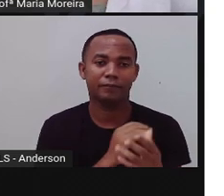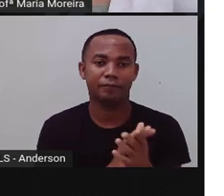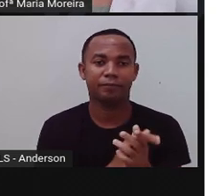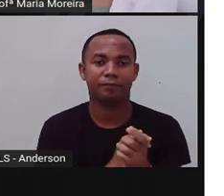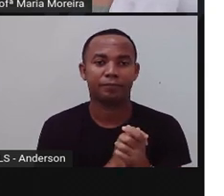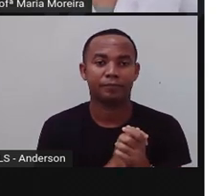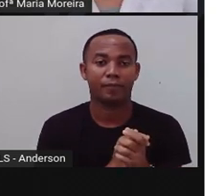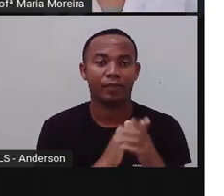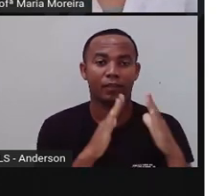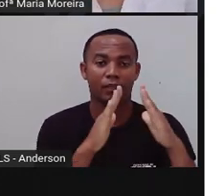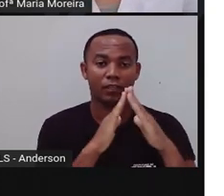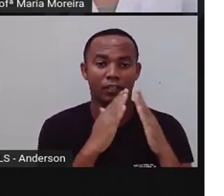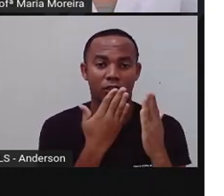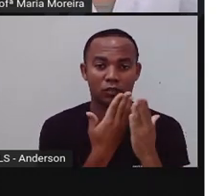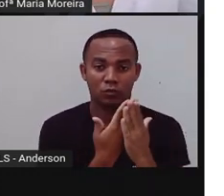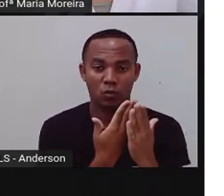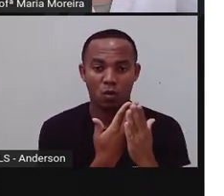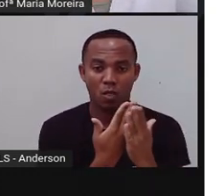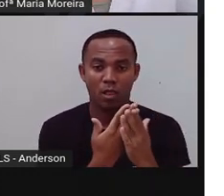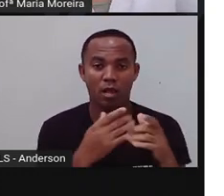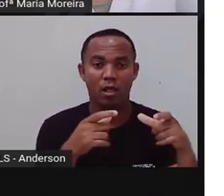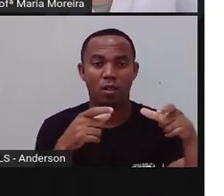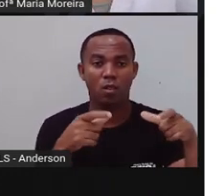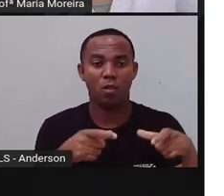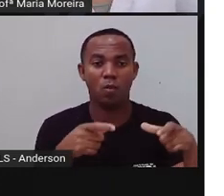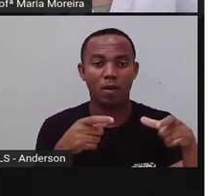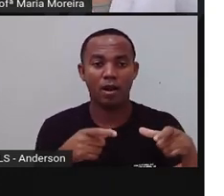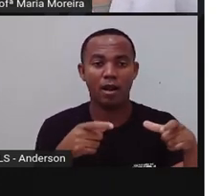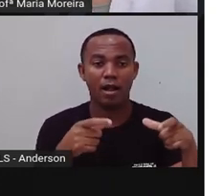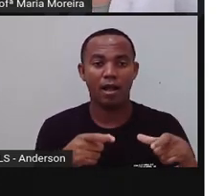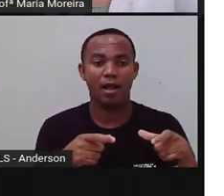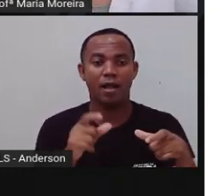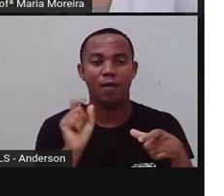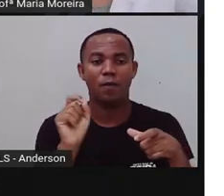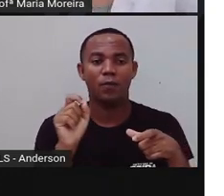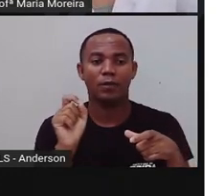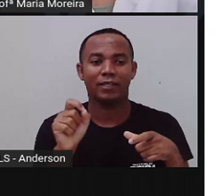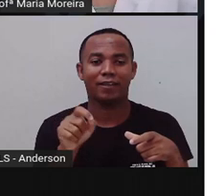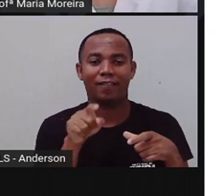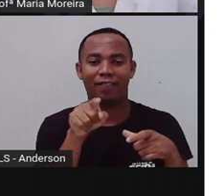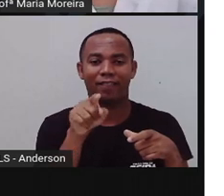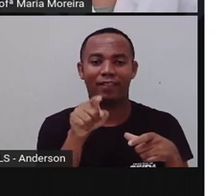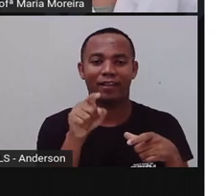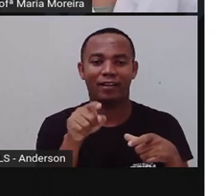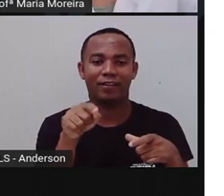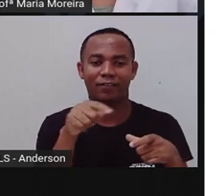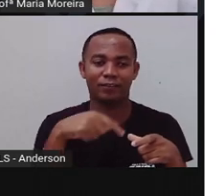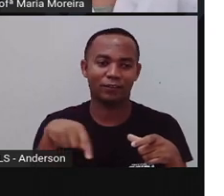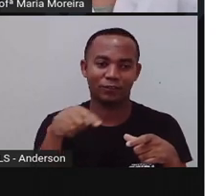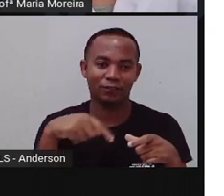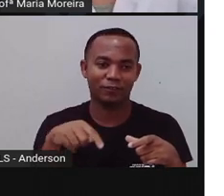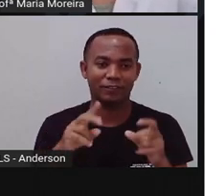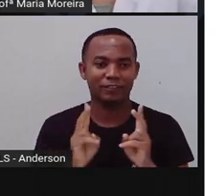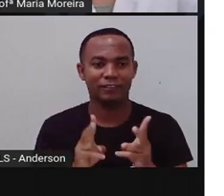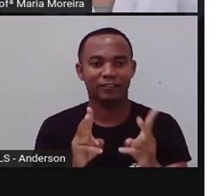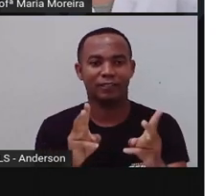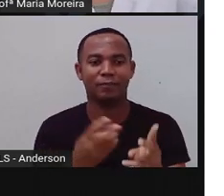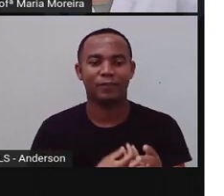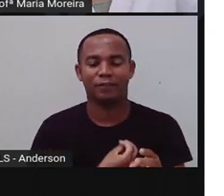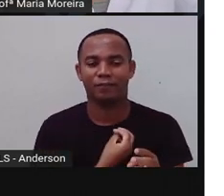Bom, a escola é o lugar onde passamos boa parte da infância e da adolescência, não é mesmo?